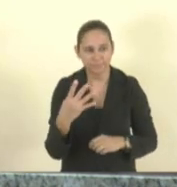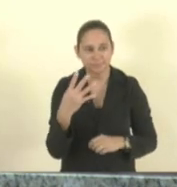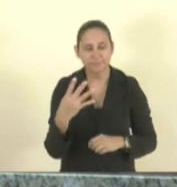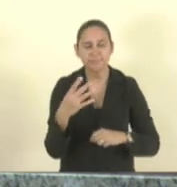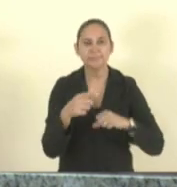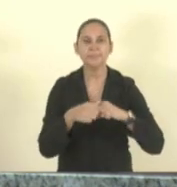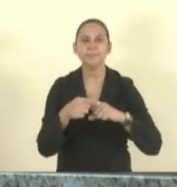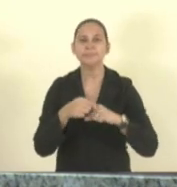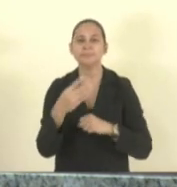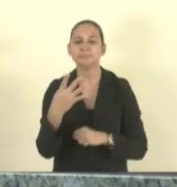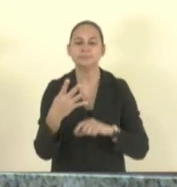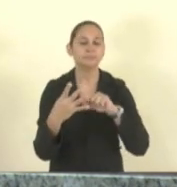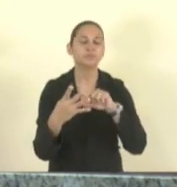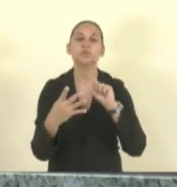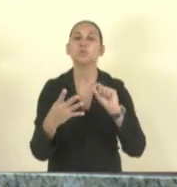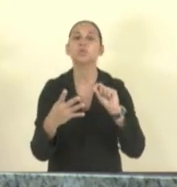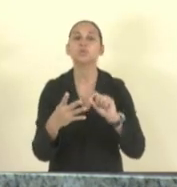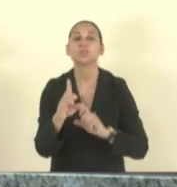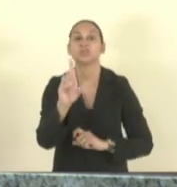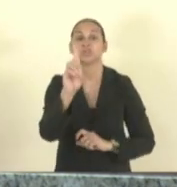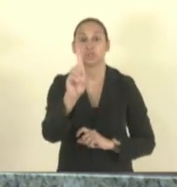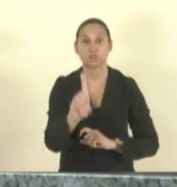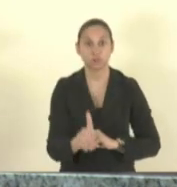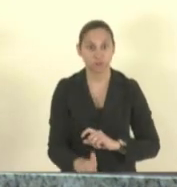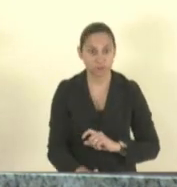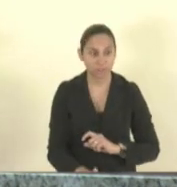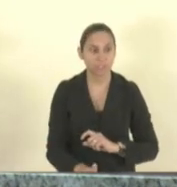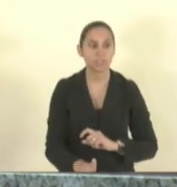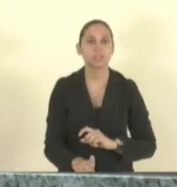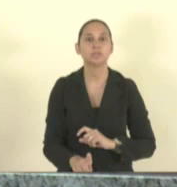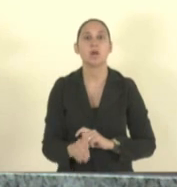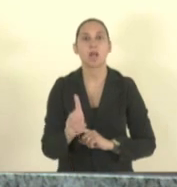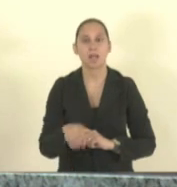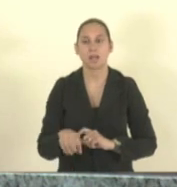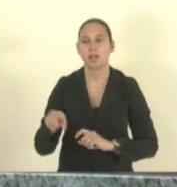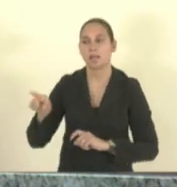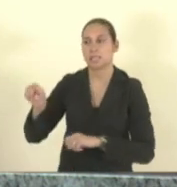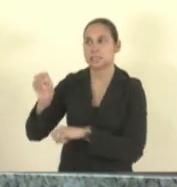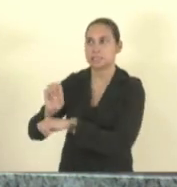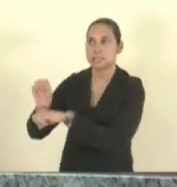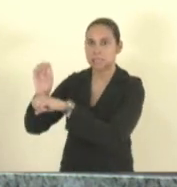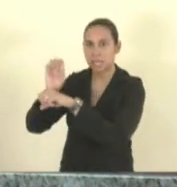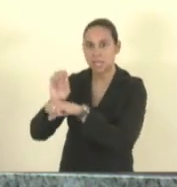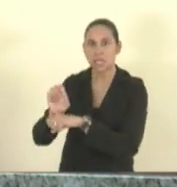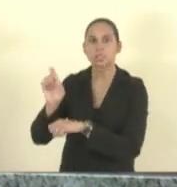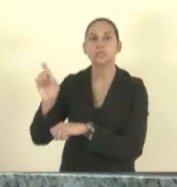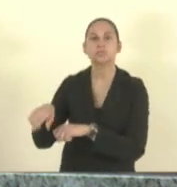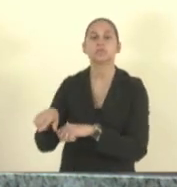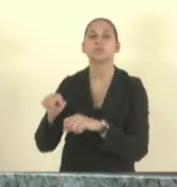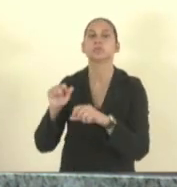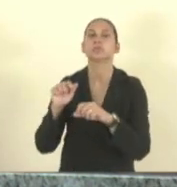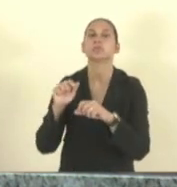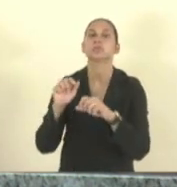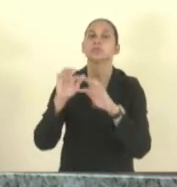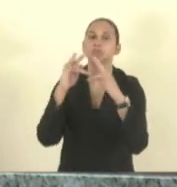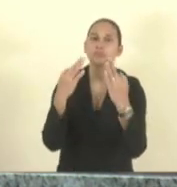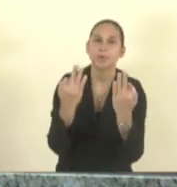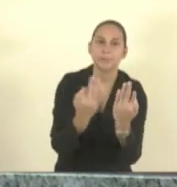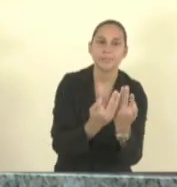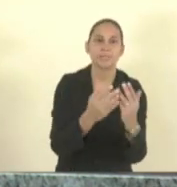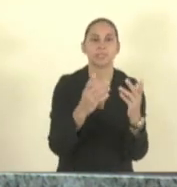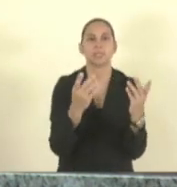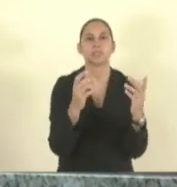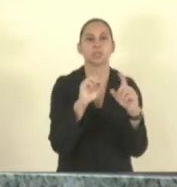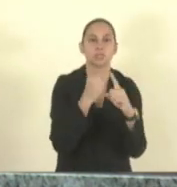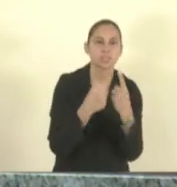o direito das pessoas é dever do estado da família da comunidade escolar e da